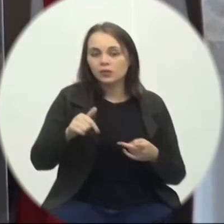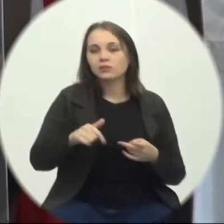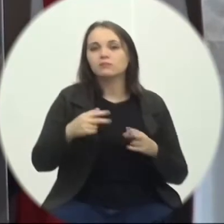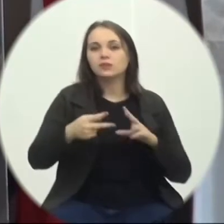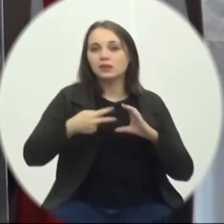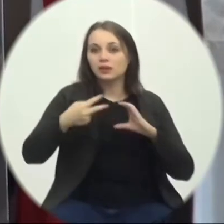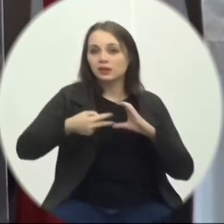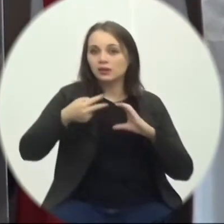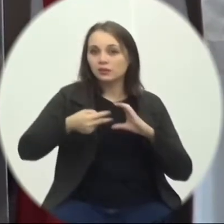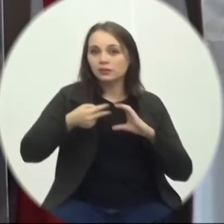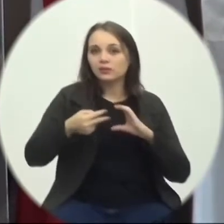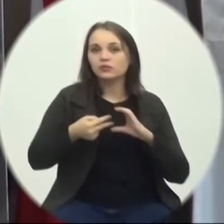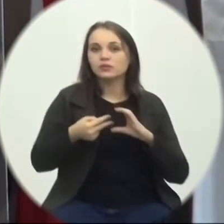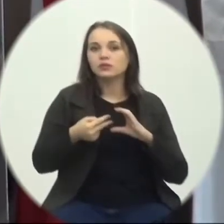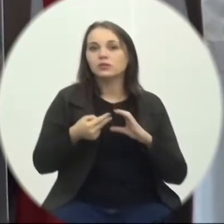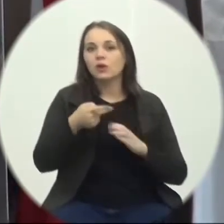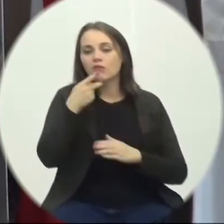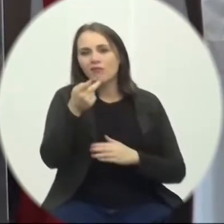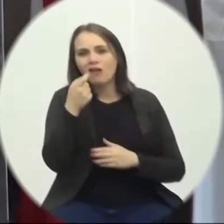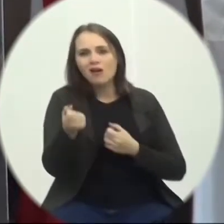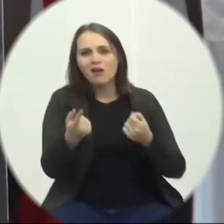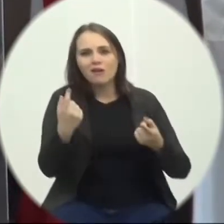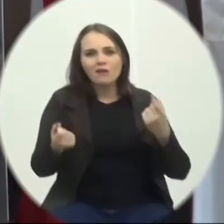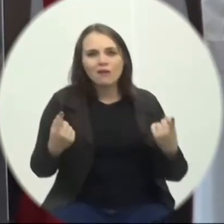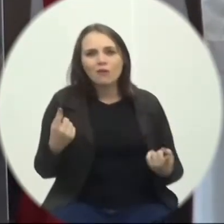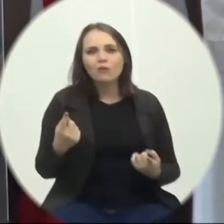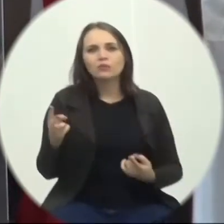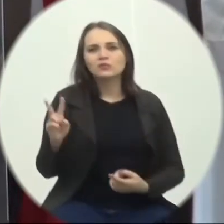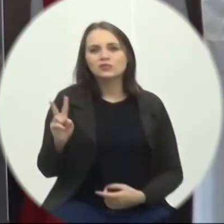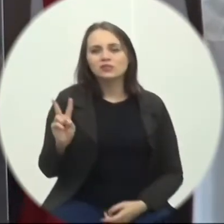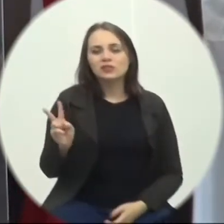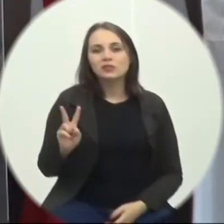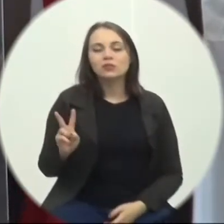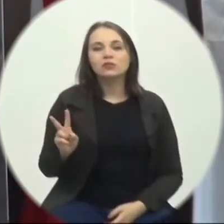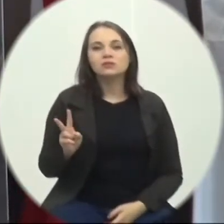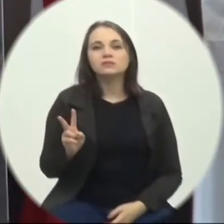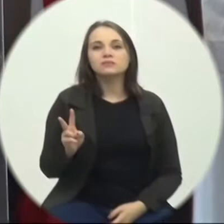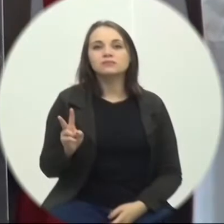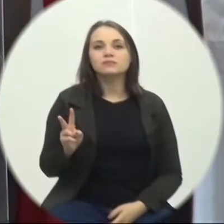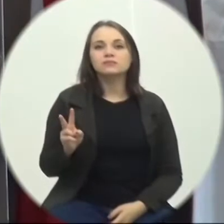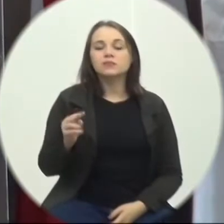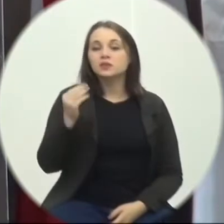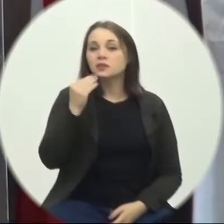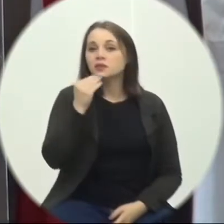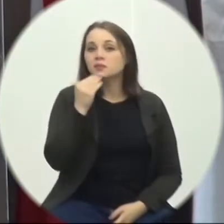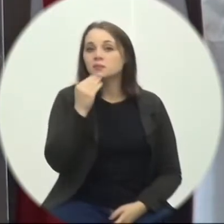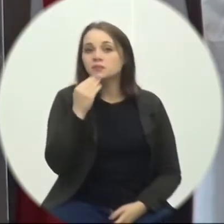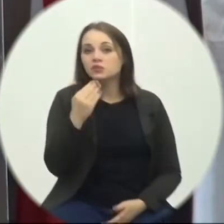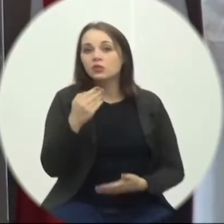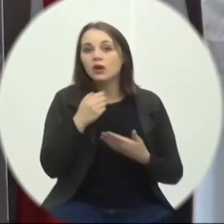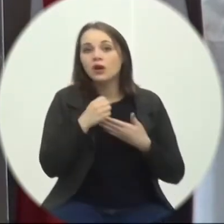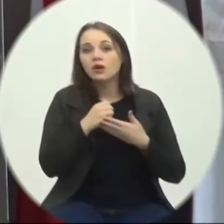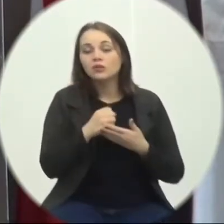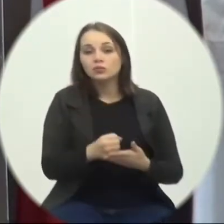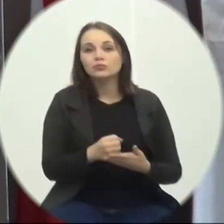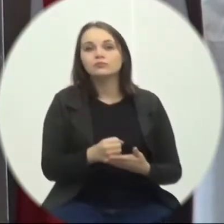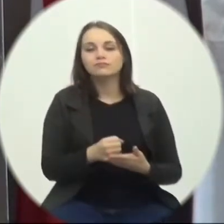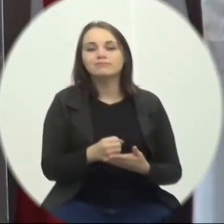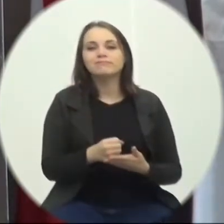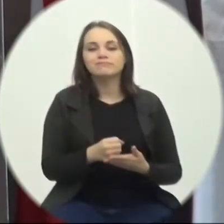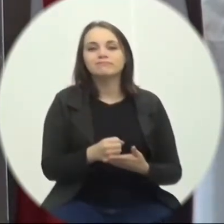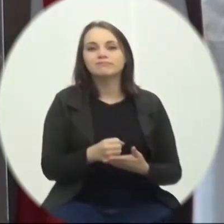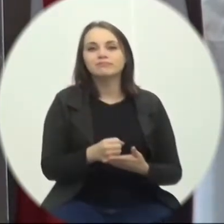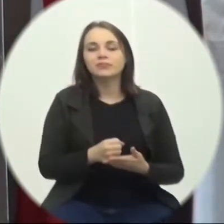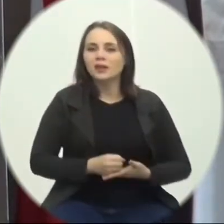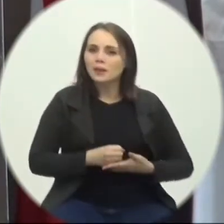Algumas pessoas Alguns vereadores Pedindo apoio Aquele apoio